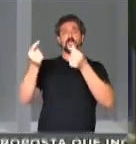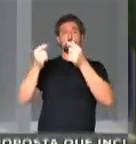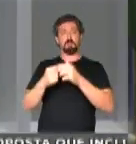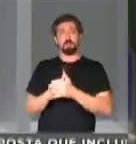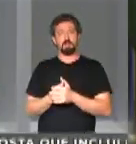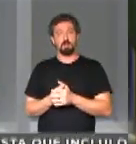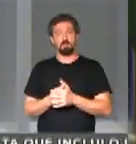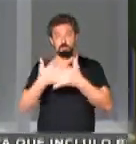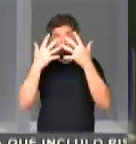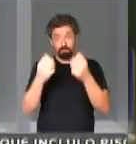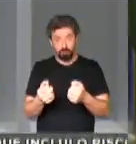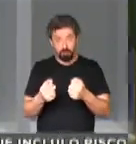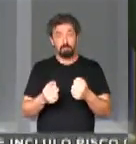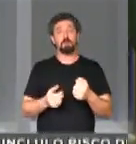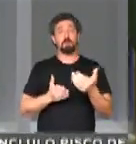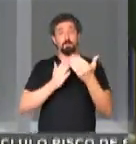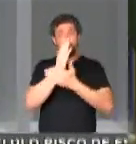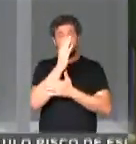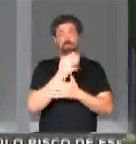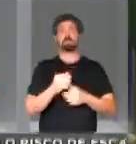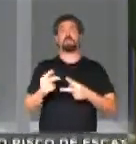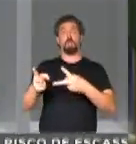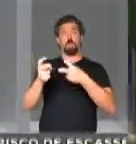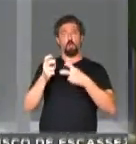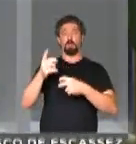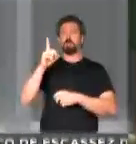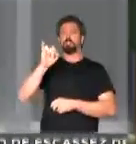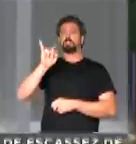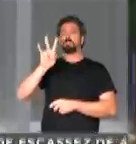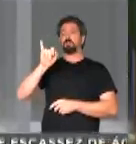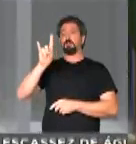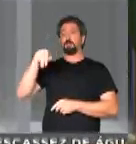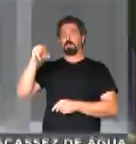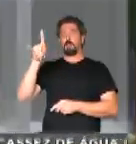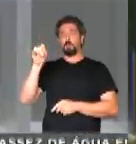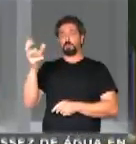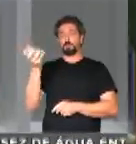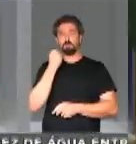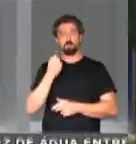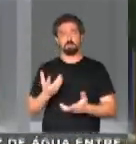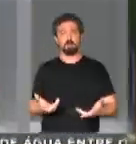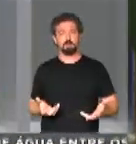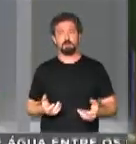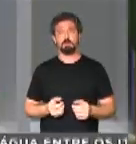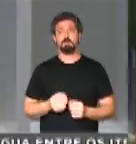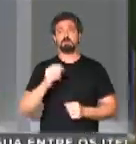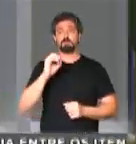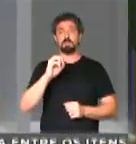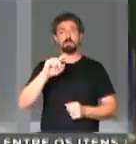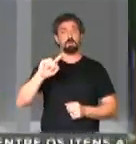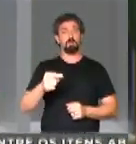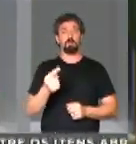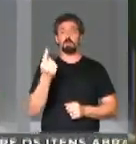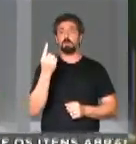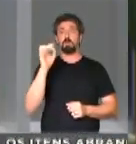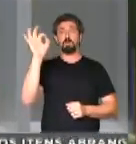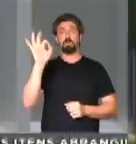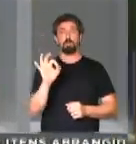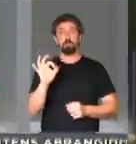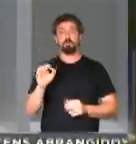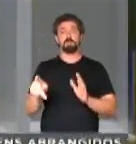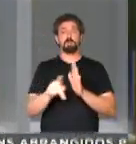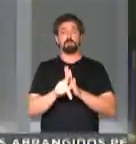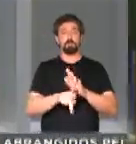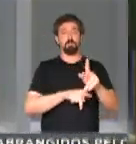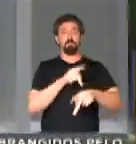fortunas. Vamos aprovar a taxação dos dividendos. É apenas 0,1%